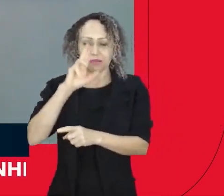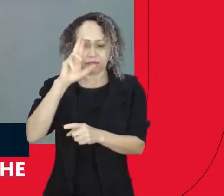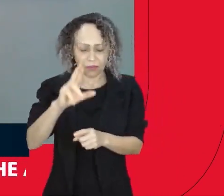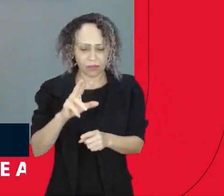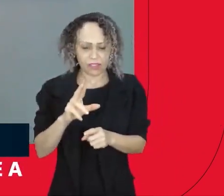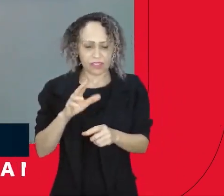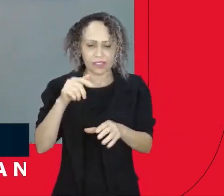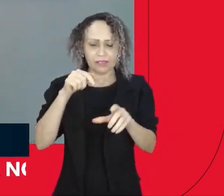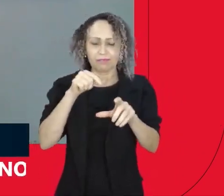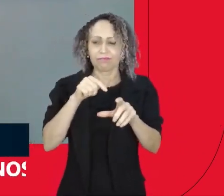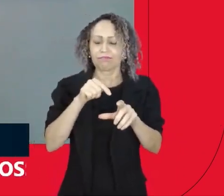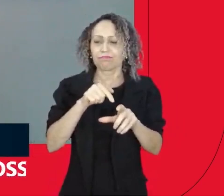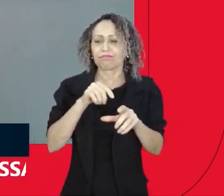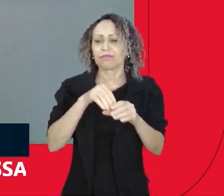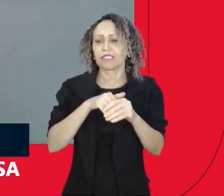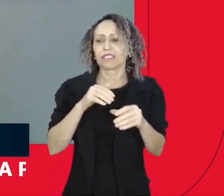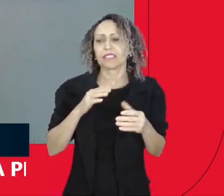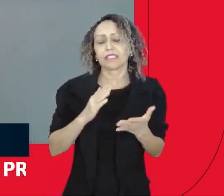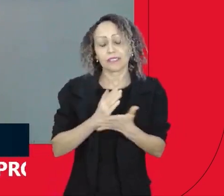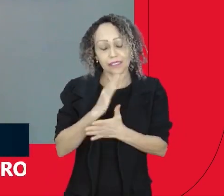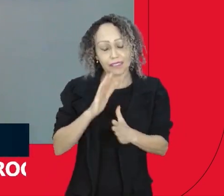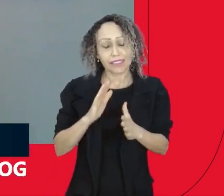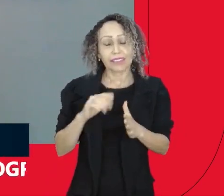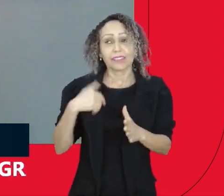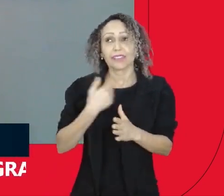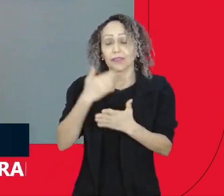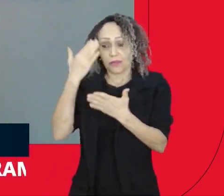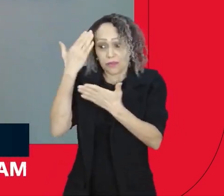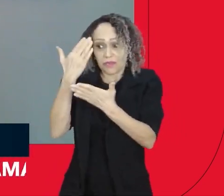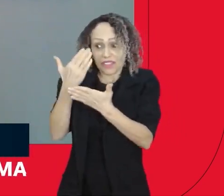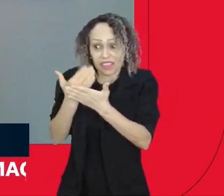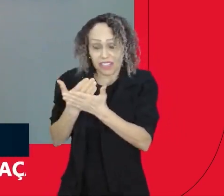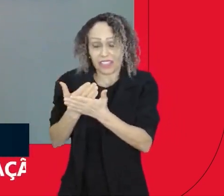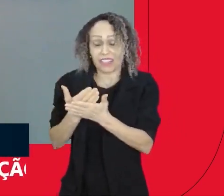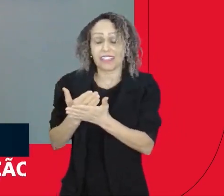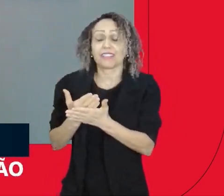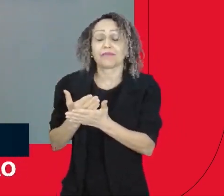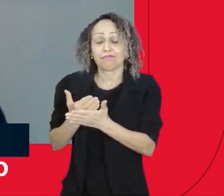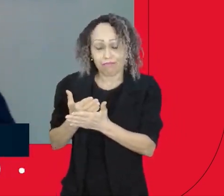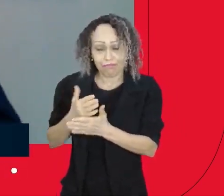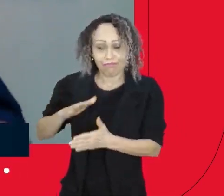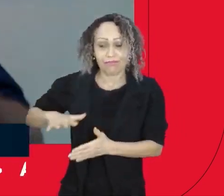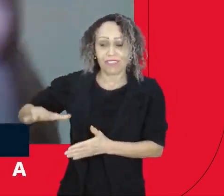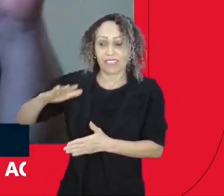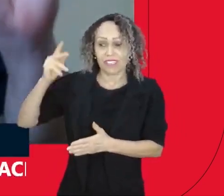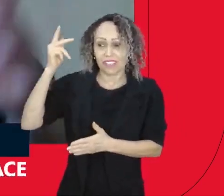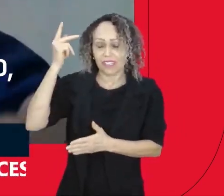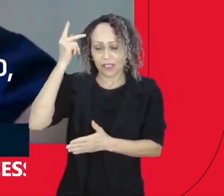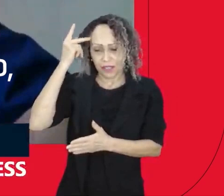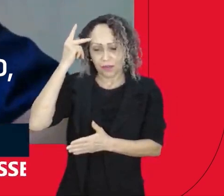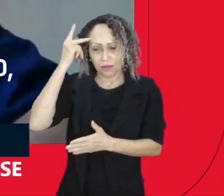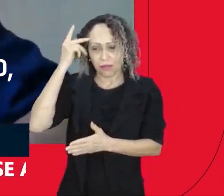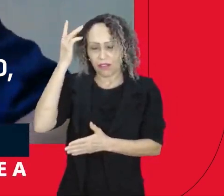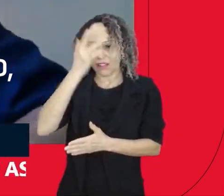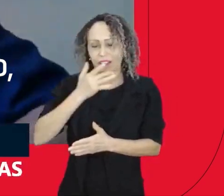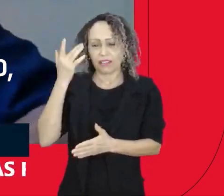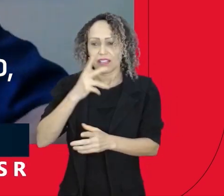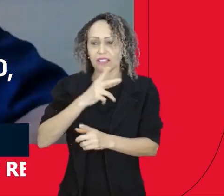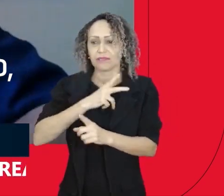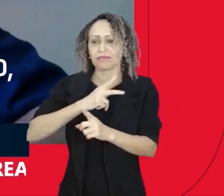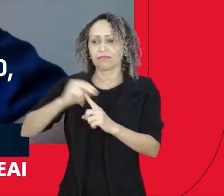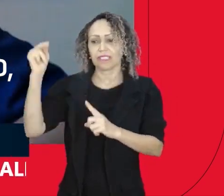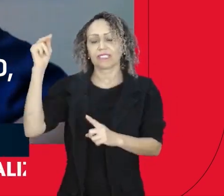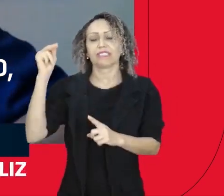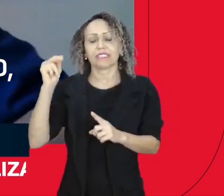que a gente vai ganhar aqui no Estado de São Paulo, pela primeira vez, depois de, desde o processo da